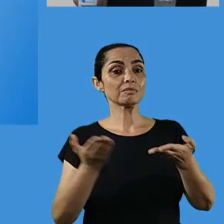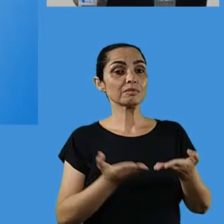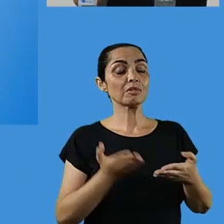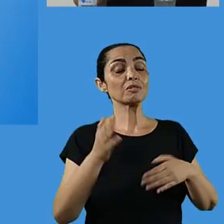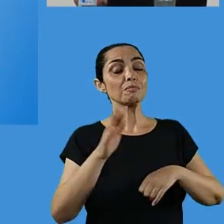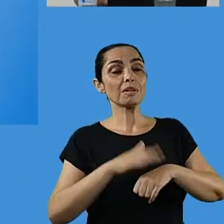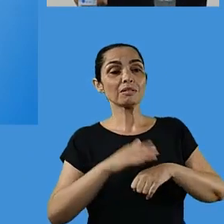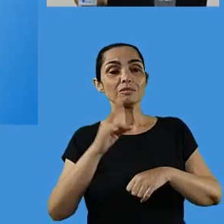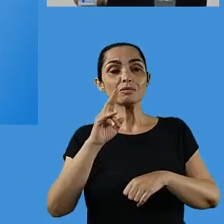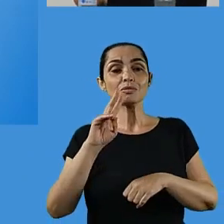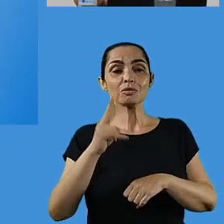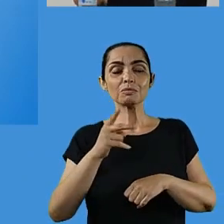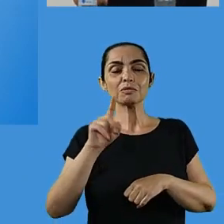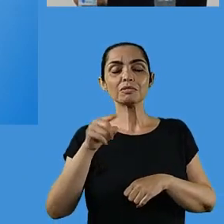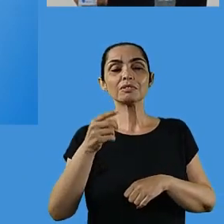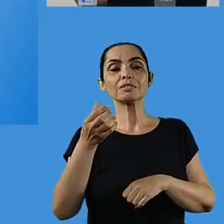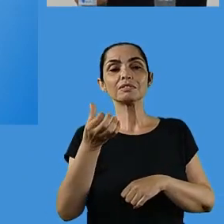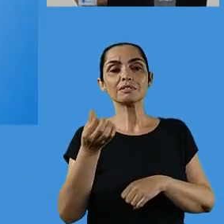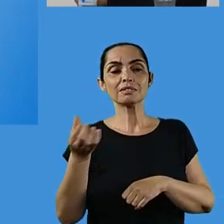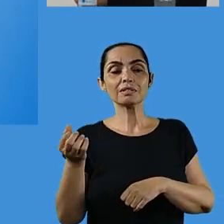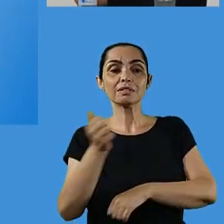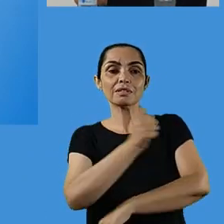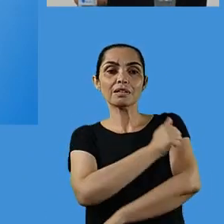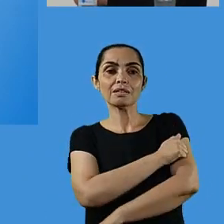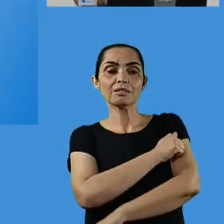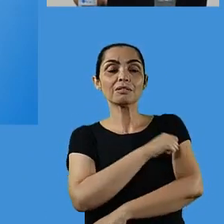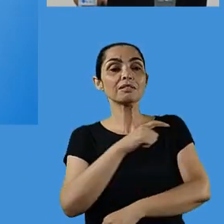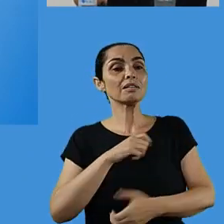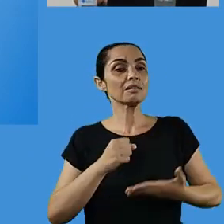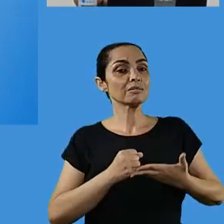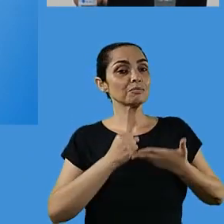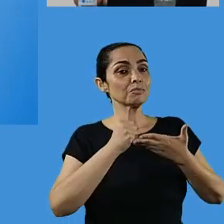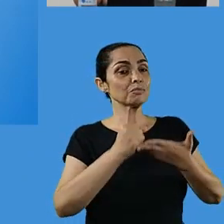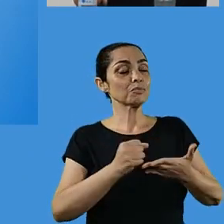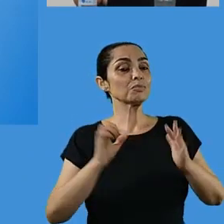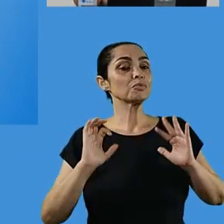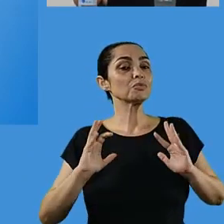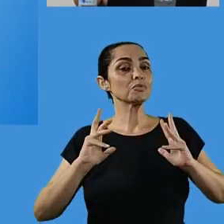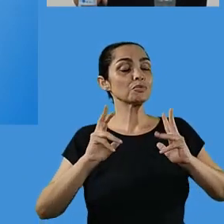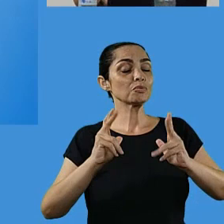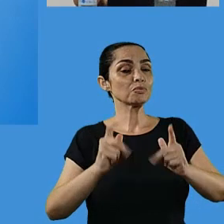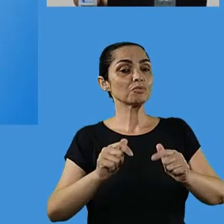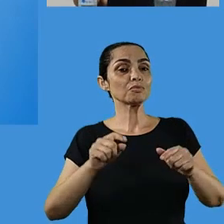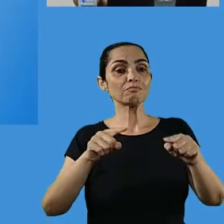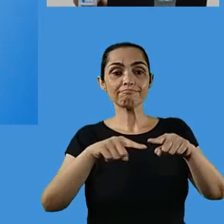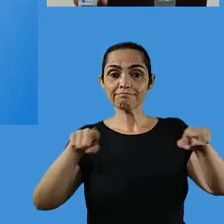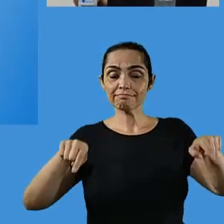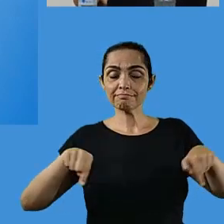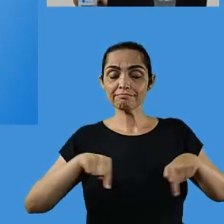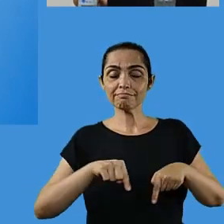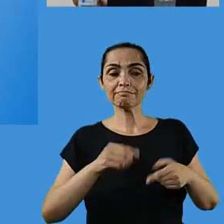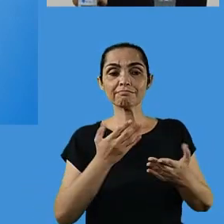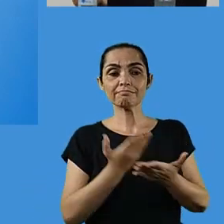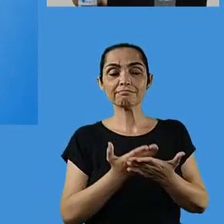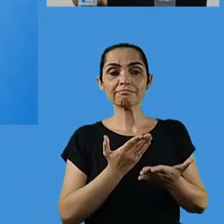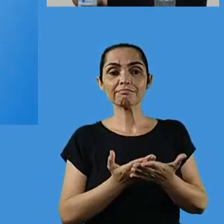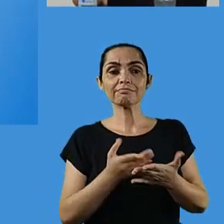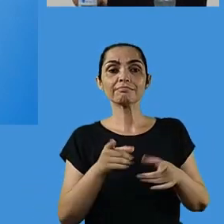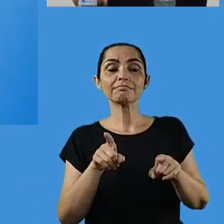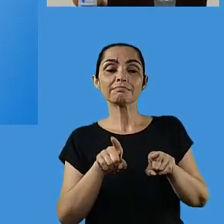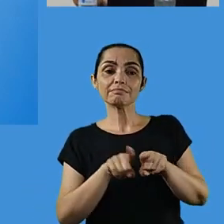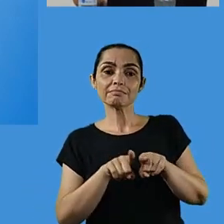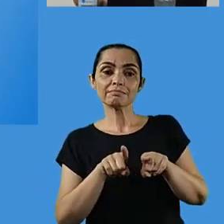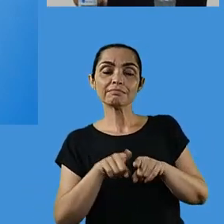eu sei que vocês são profissionais realmente inclusivos e parceiros, para receber os nossos mais de 2.600 alunos,